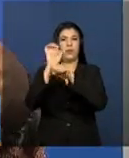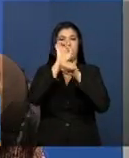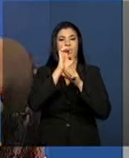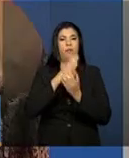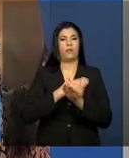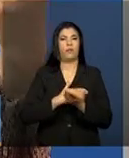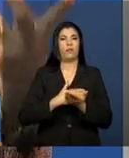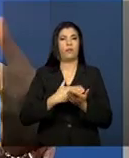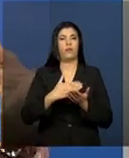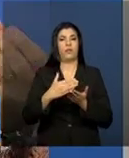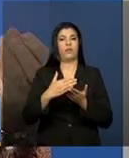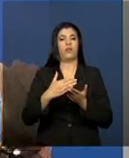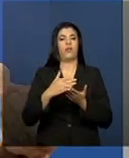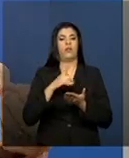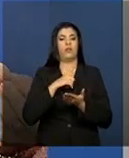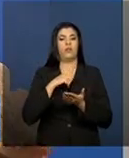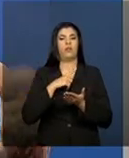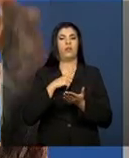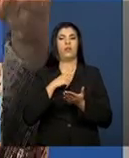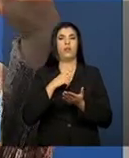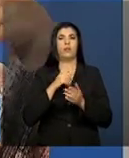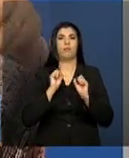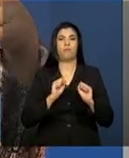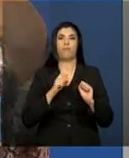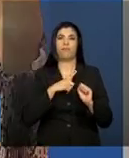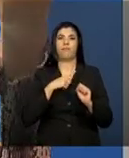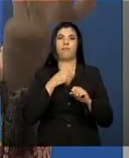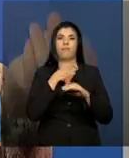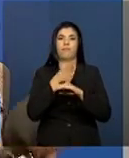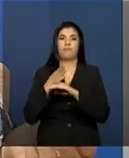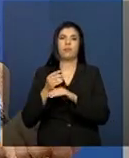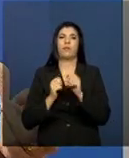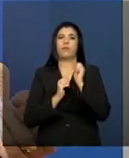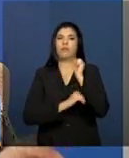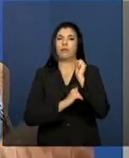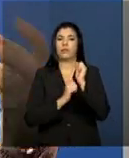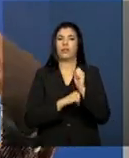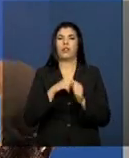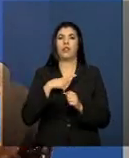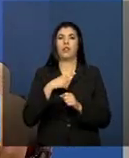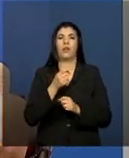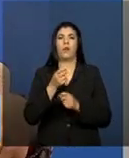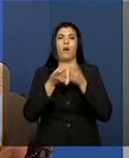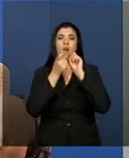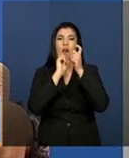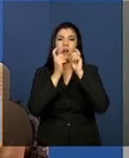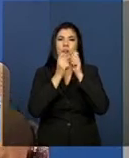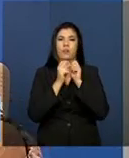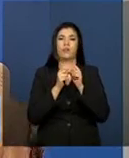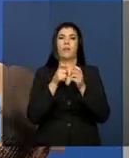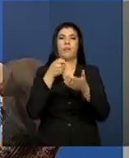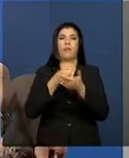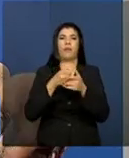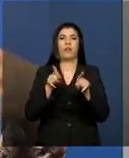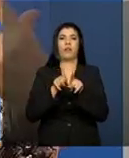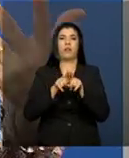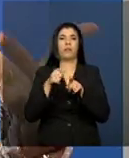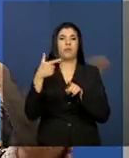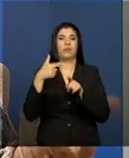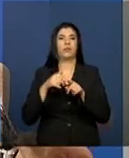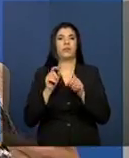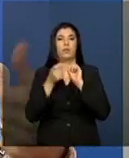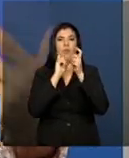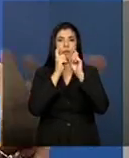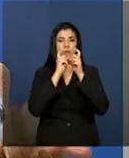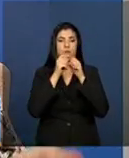inicialmente possuem o acesso, né? Que a gente fala que é o administrador titular e o administrador adjunto. Então, esses dois já